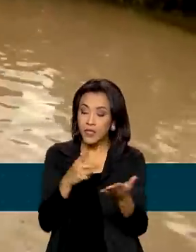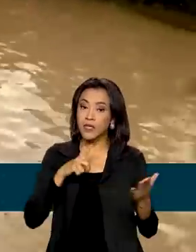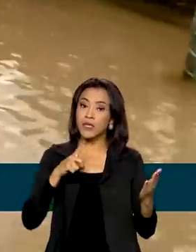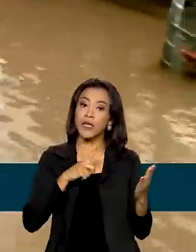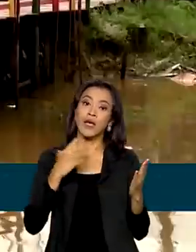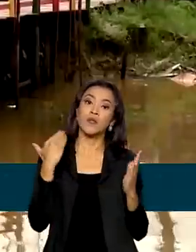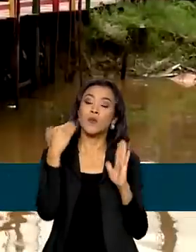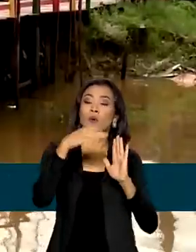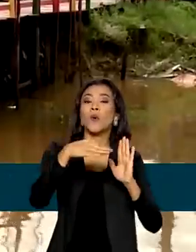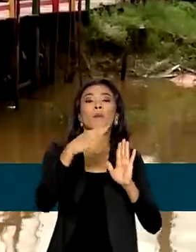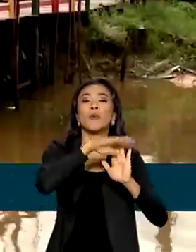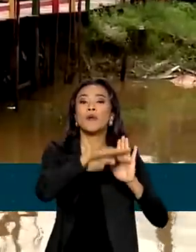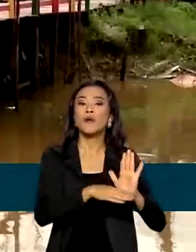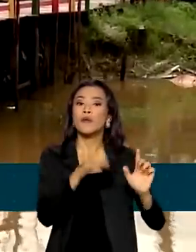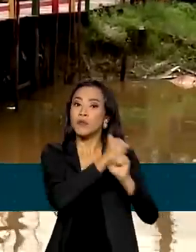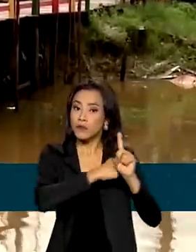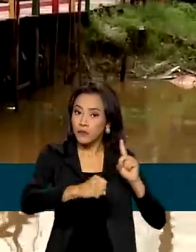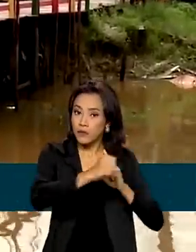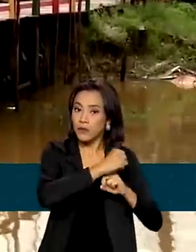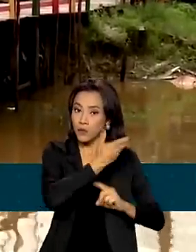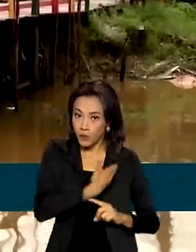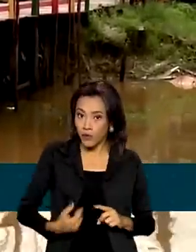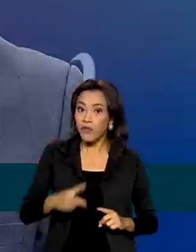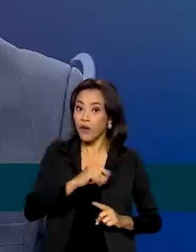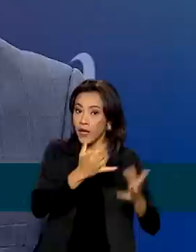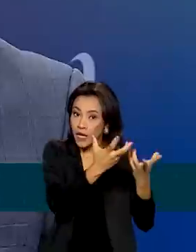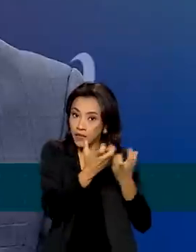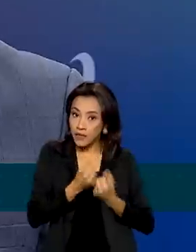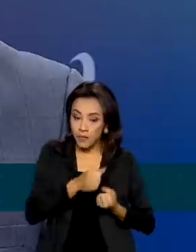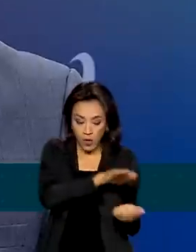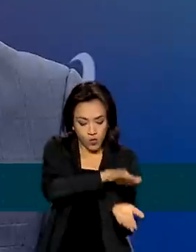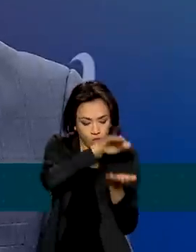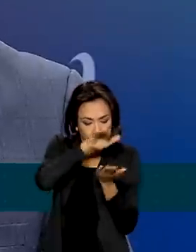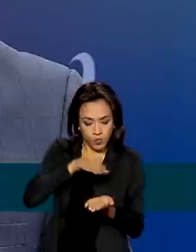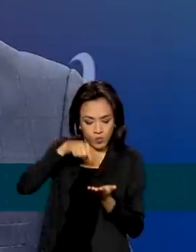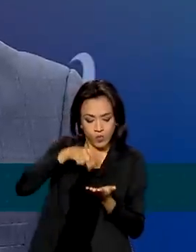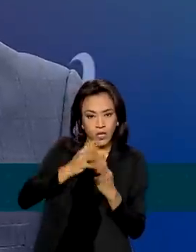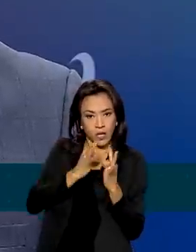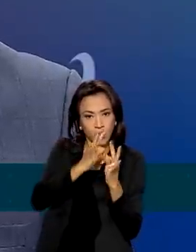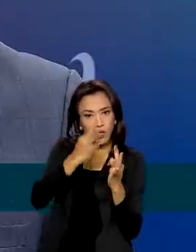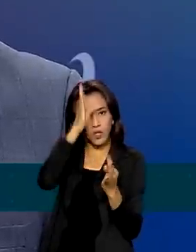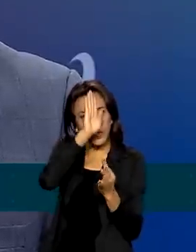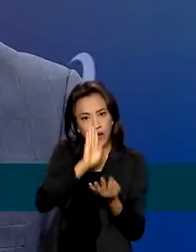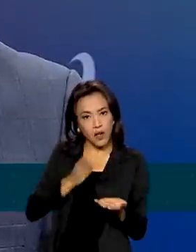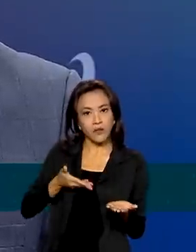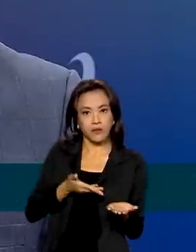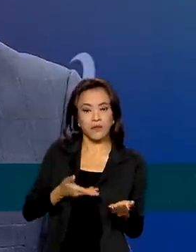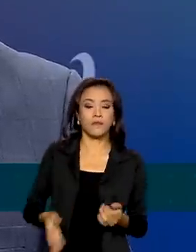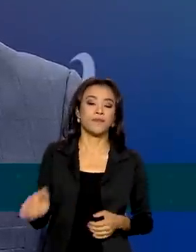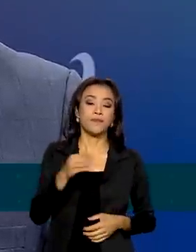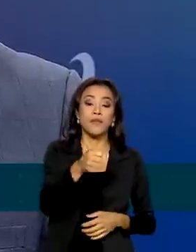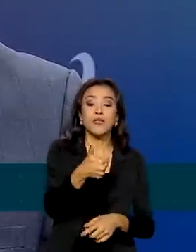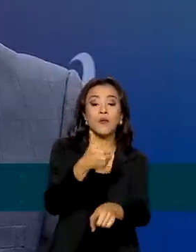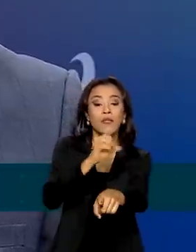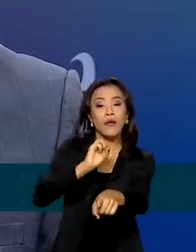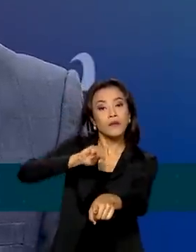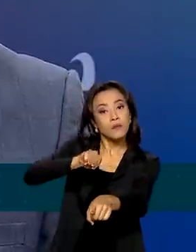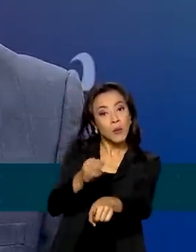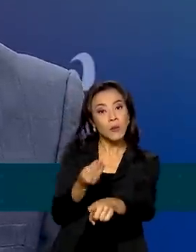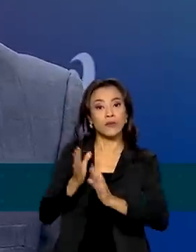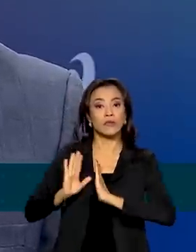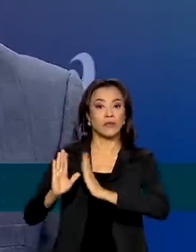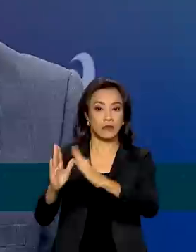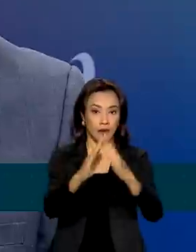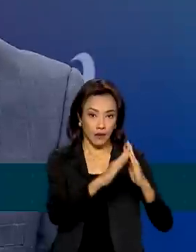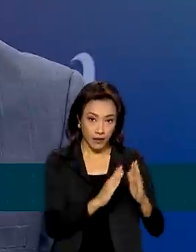do Governo Federal vão receber um kit gratuitamente. Nós já identificamos que são em torno de 10 milhões de domicílios no Brasil, são